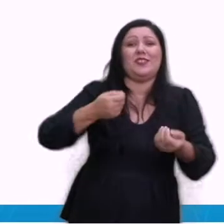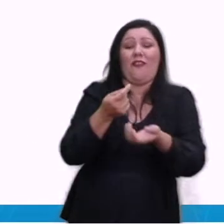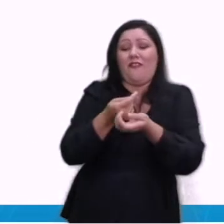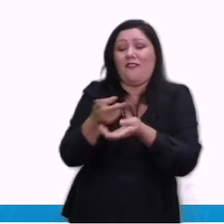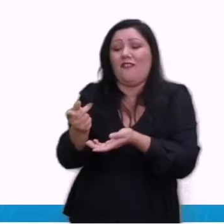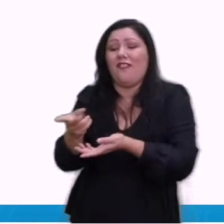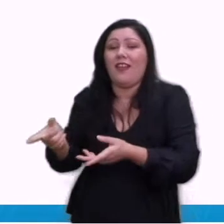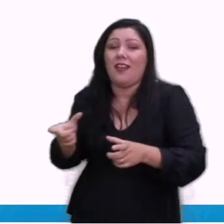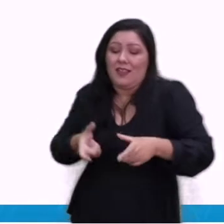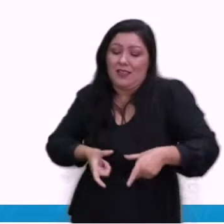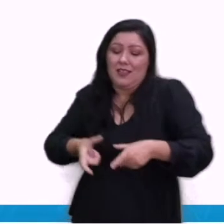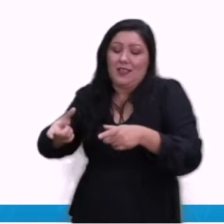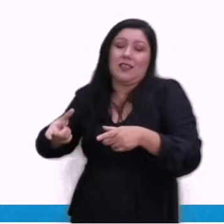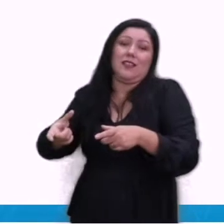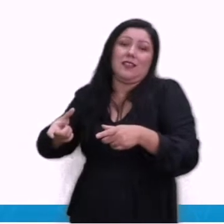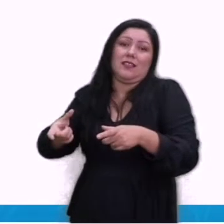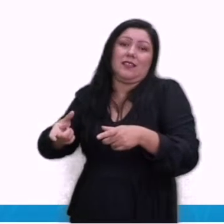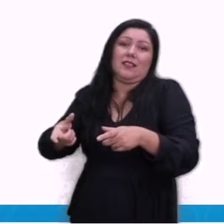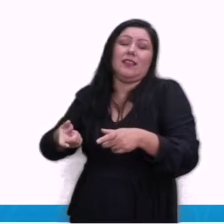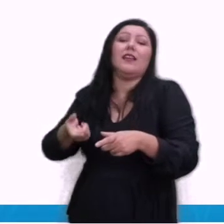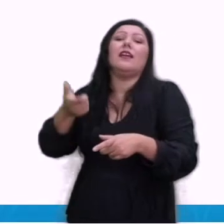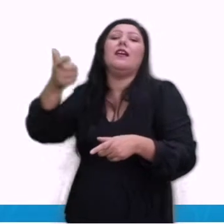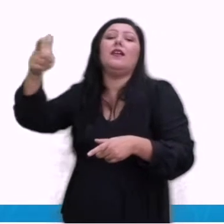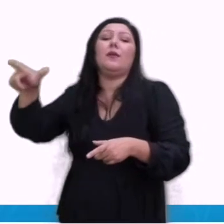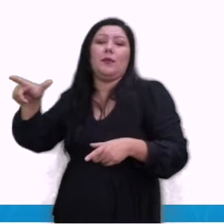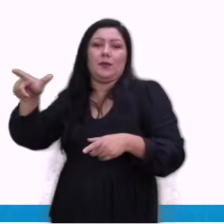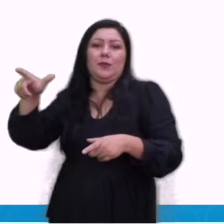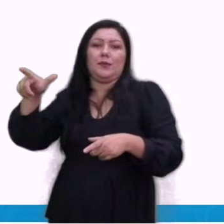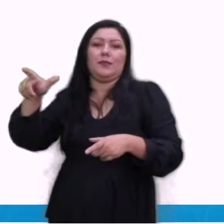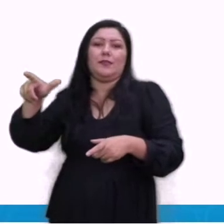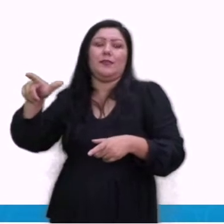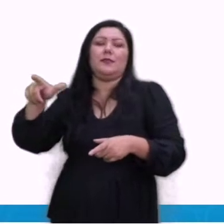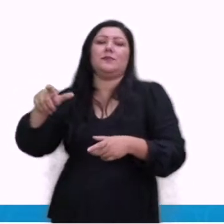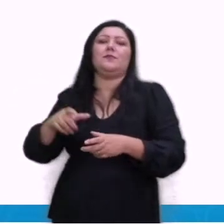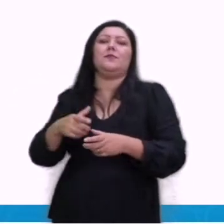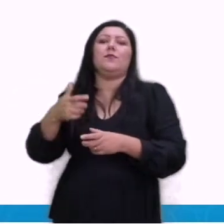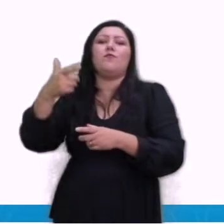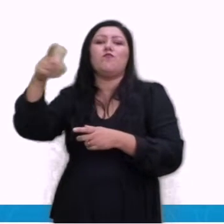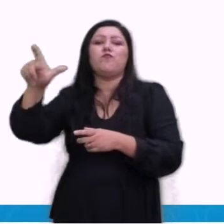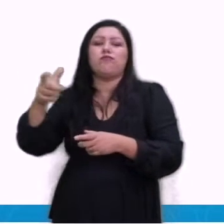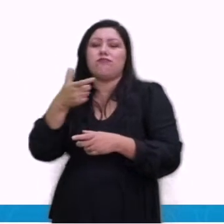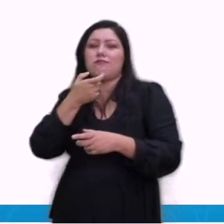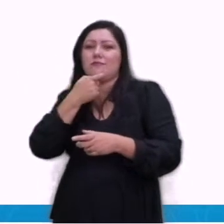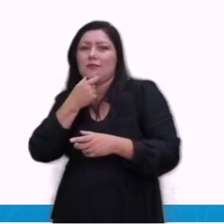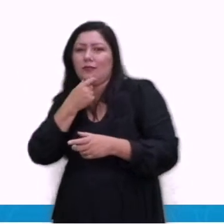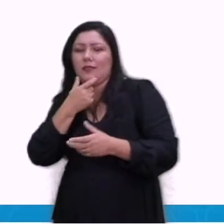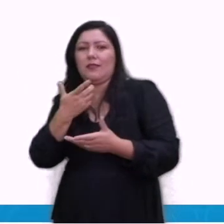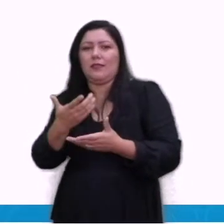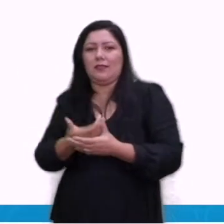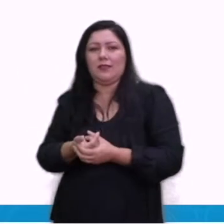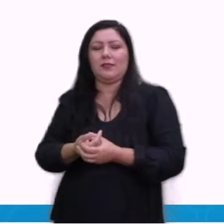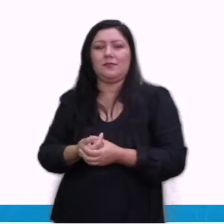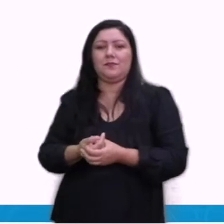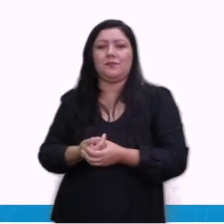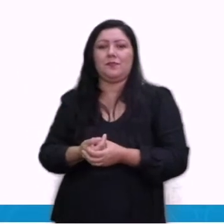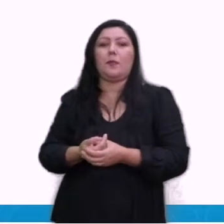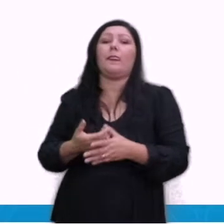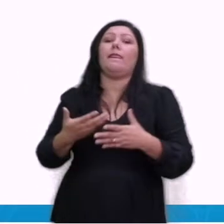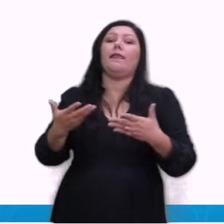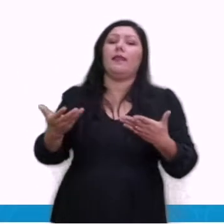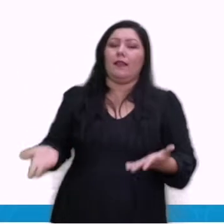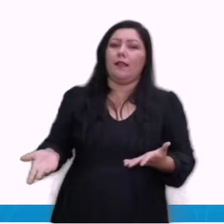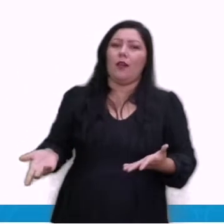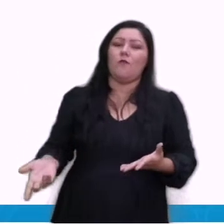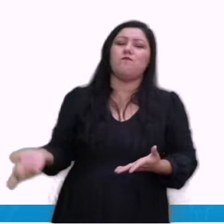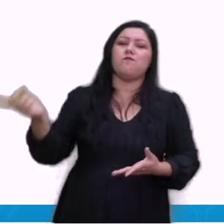ao Reino Unido, que garantia, sim, sua rota para as Índias. O canal voltou a ser administrado